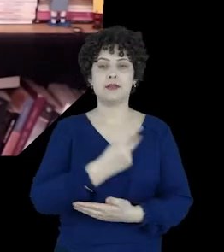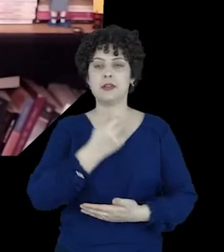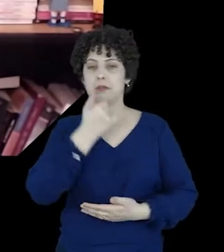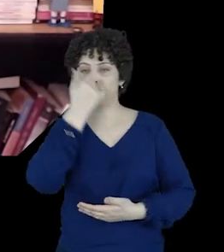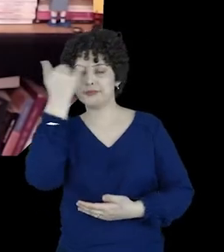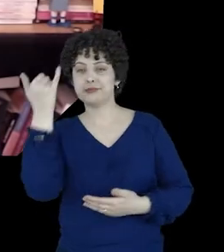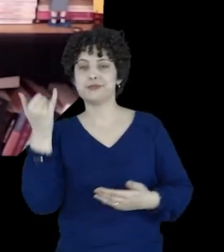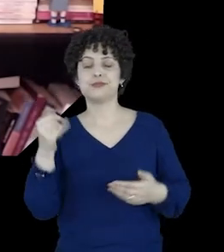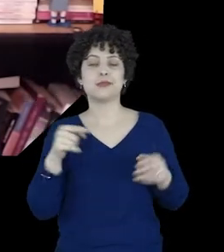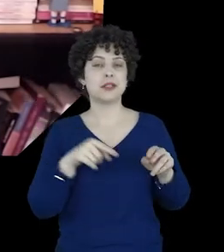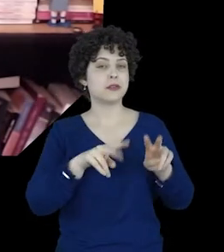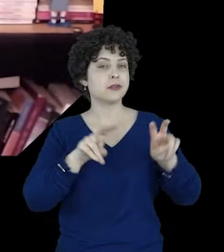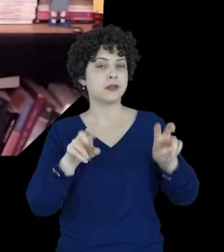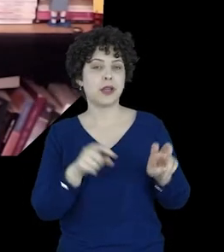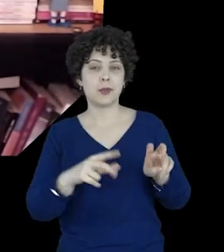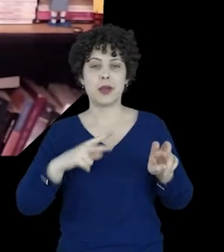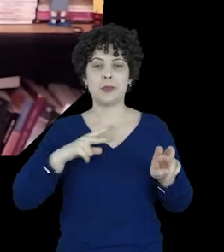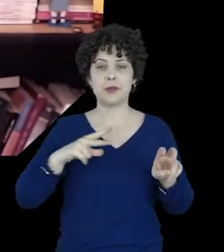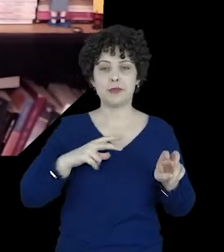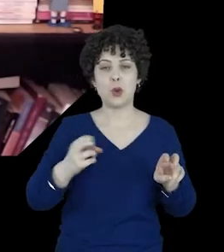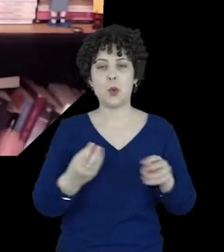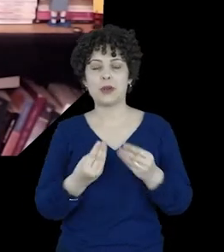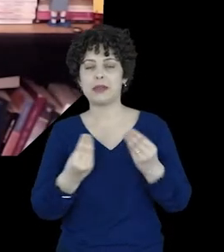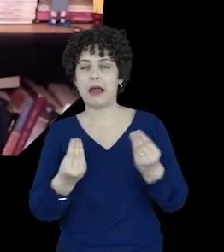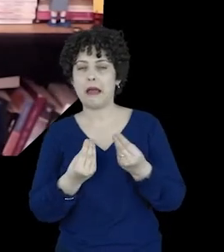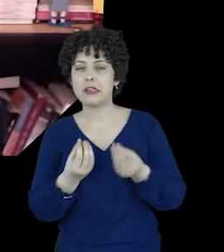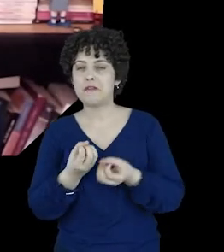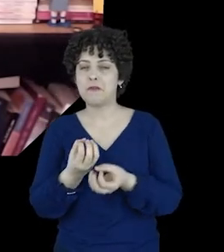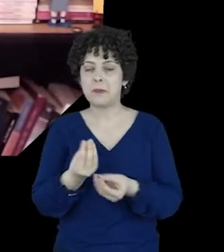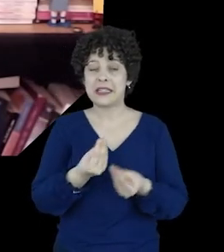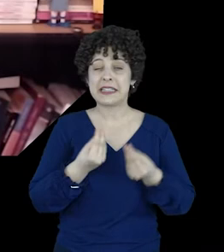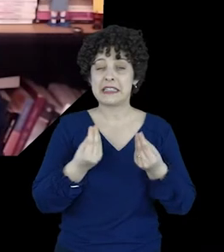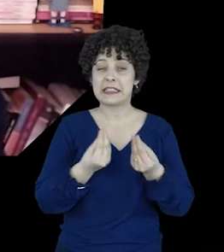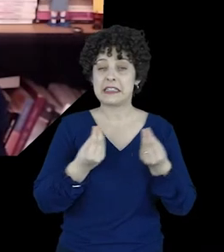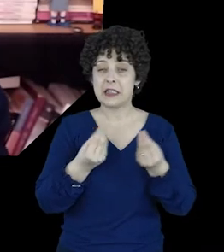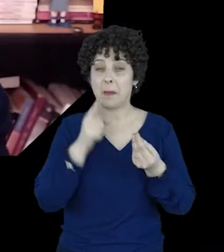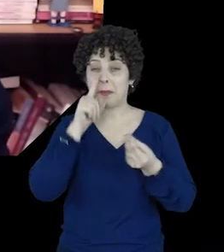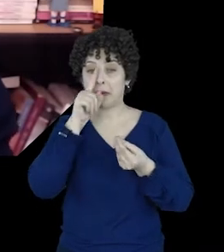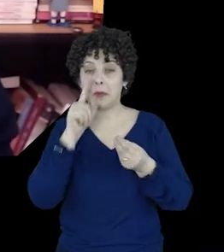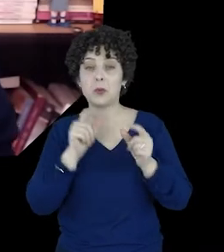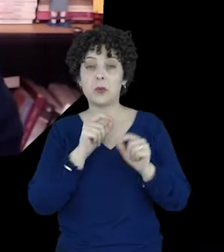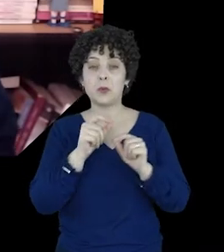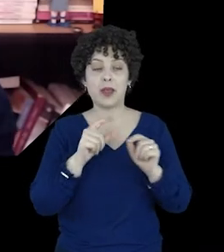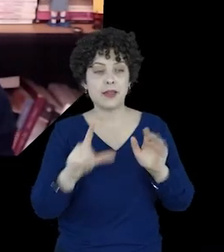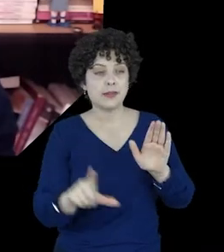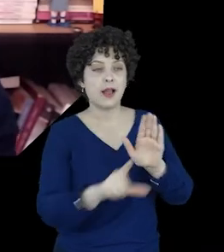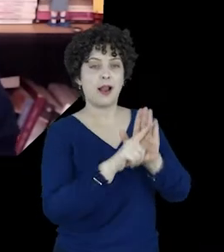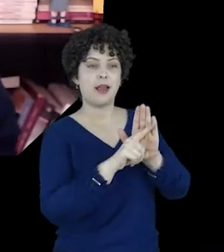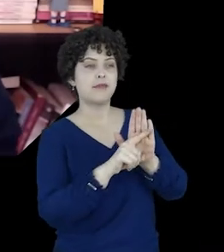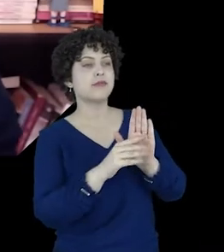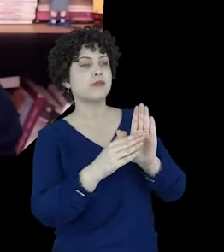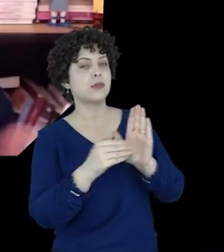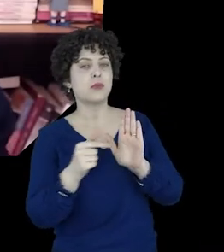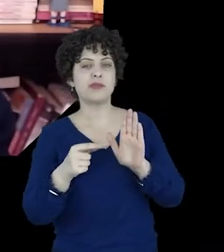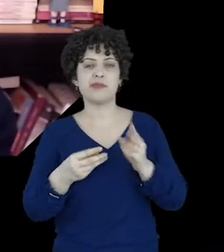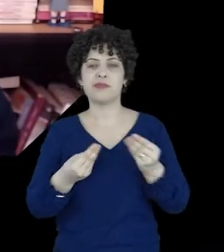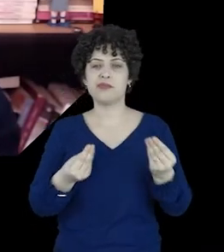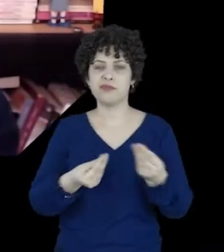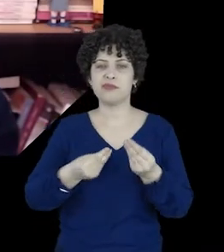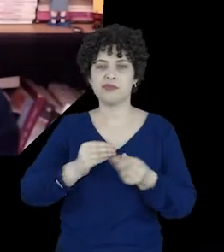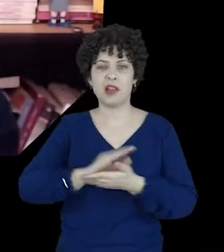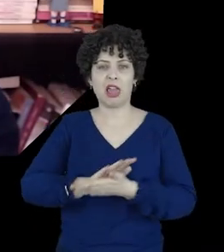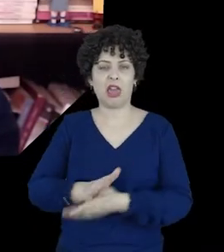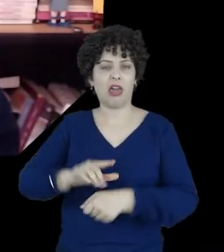à privacidade e ao uso de dados sensíveis, recorre-se a essa lei, que está totalmente